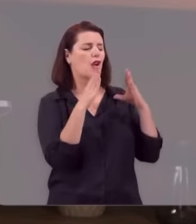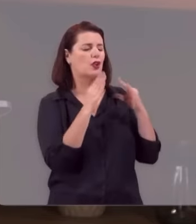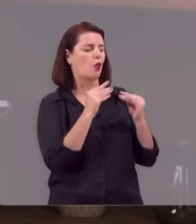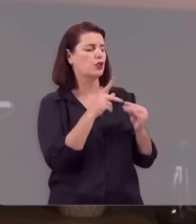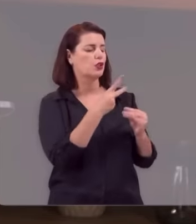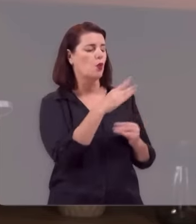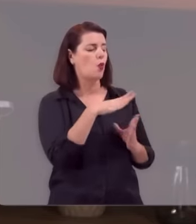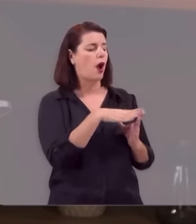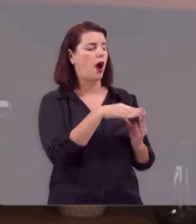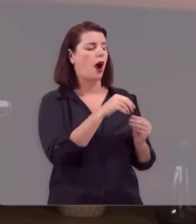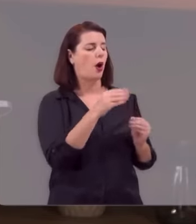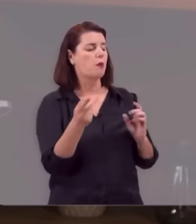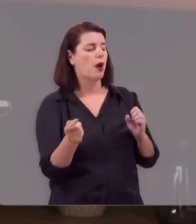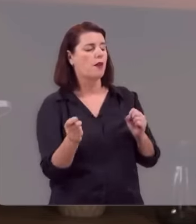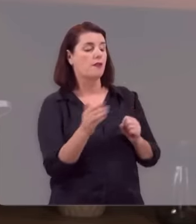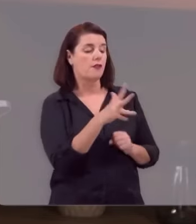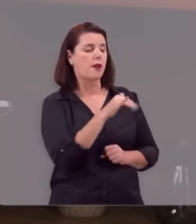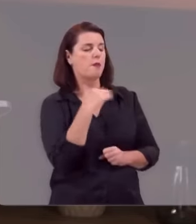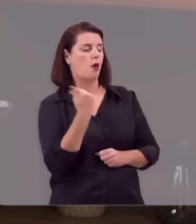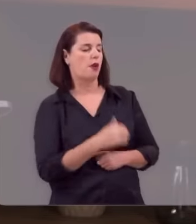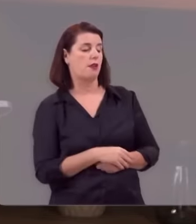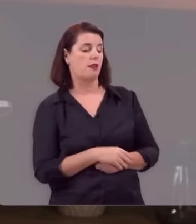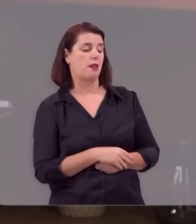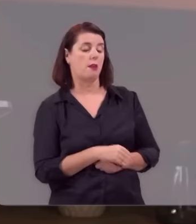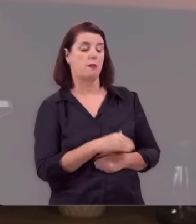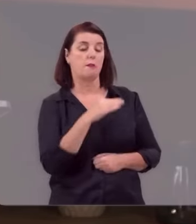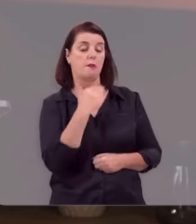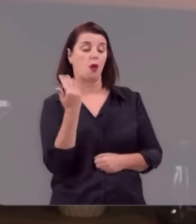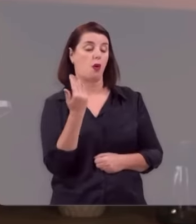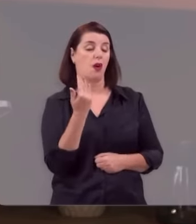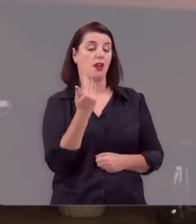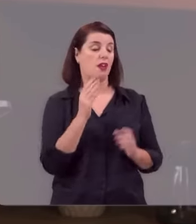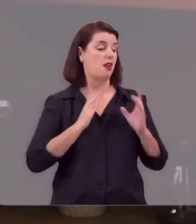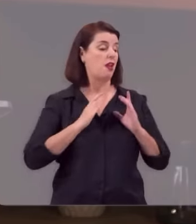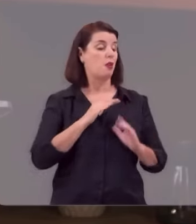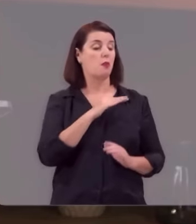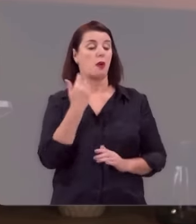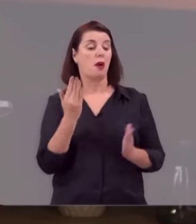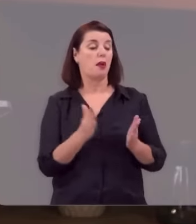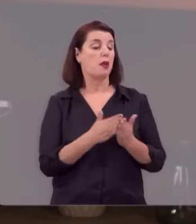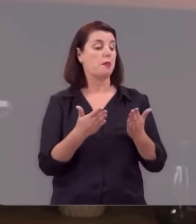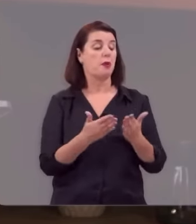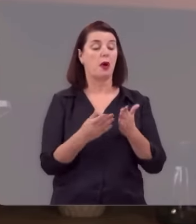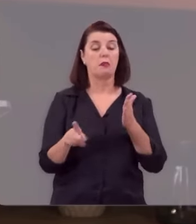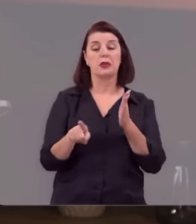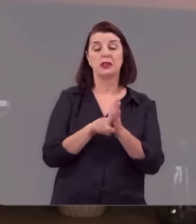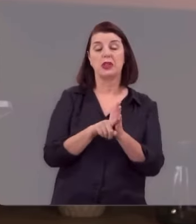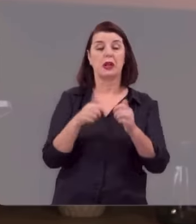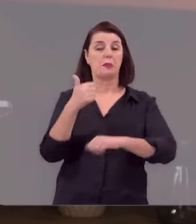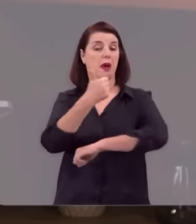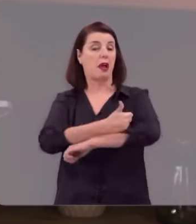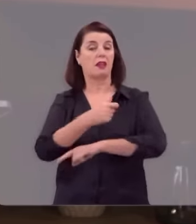preservado para quem será? Morre o rico e morre o pobre. A morte chega no palácio